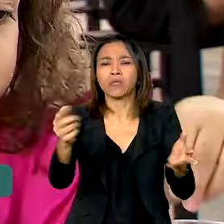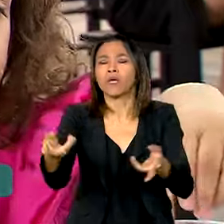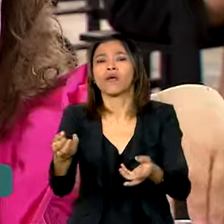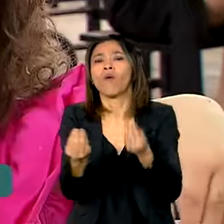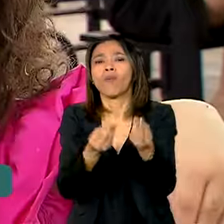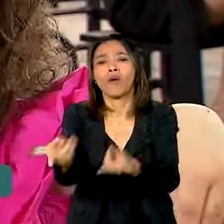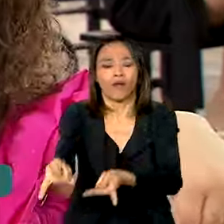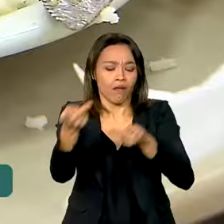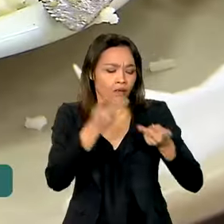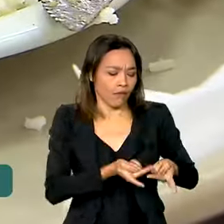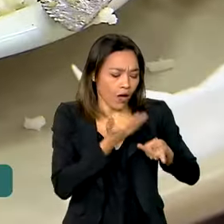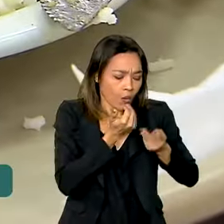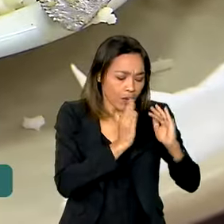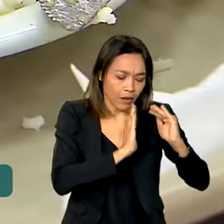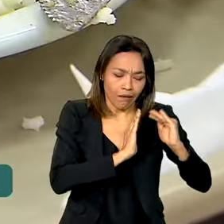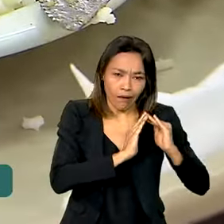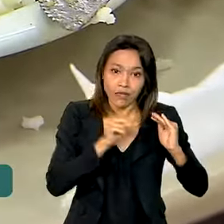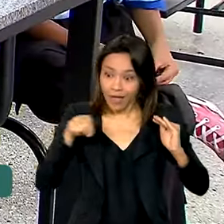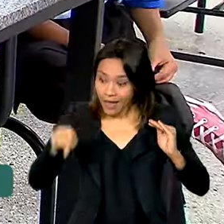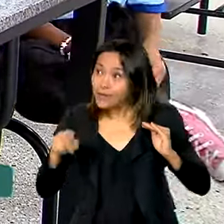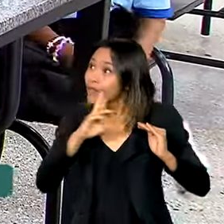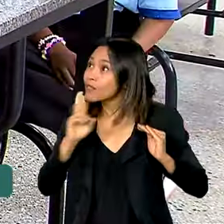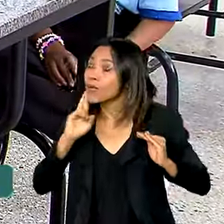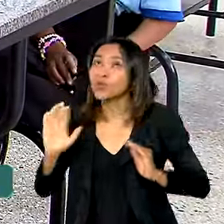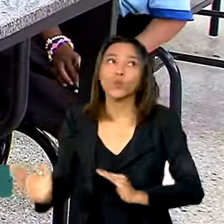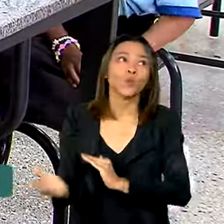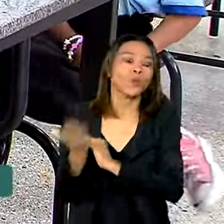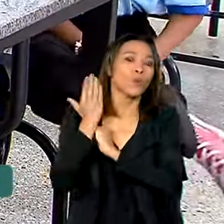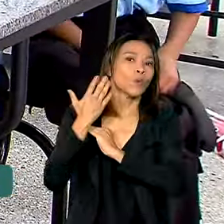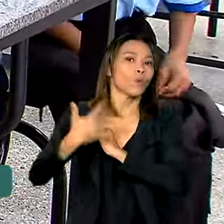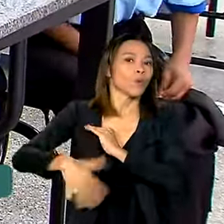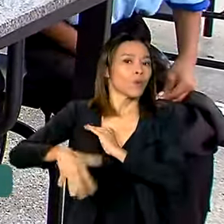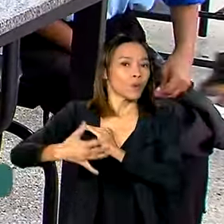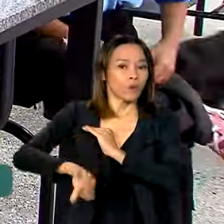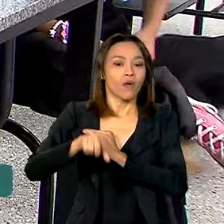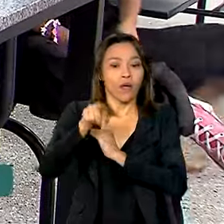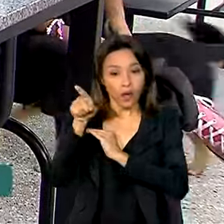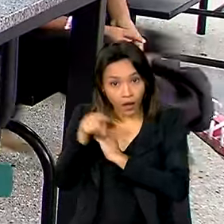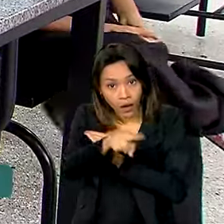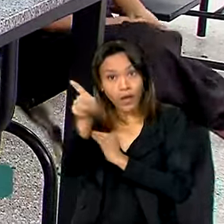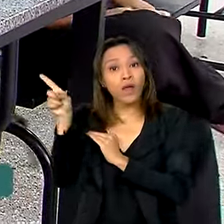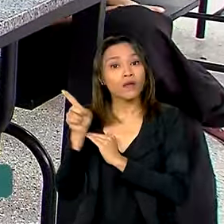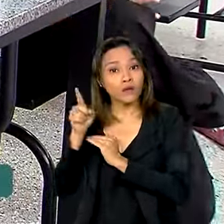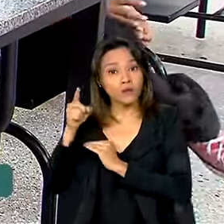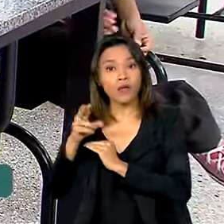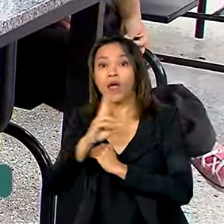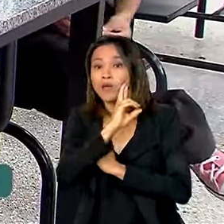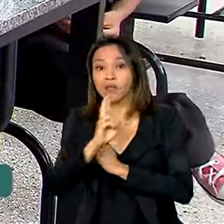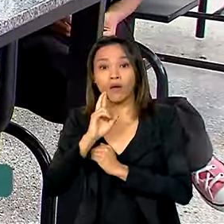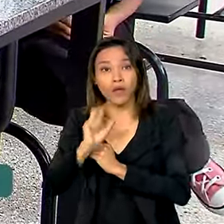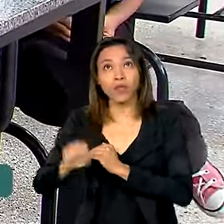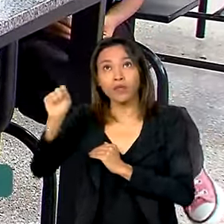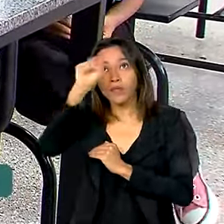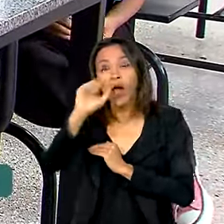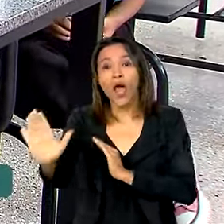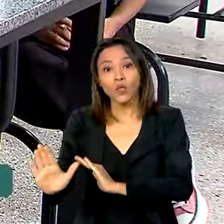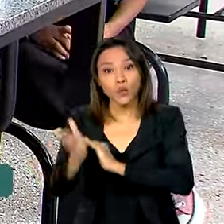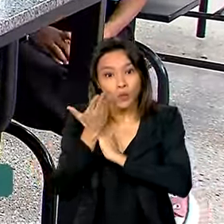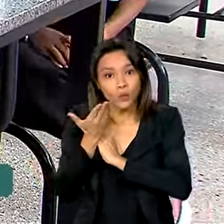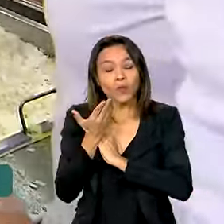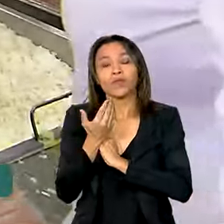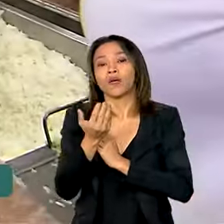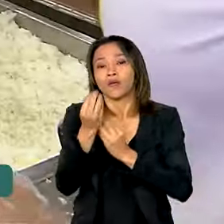na mesa. Foi uma ajuda boa. Os restaurantes populares ajudam a garantir a alimentação de muitos